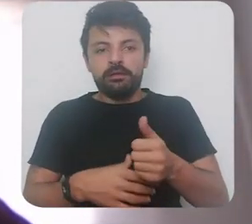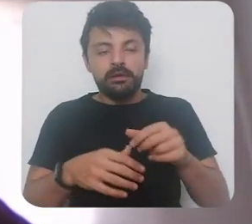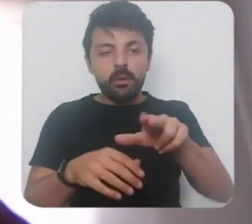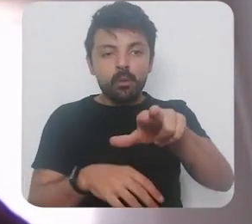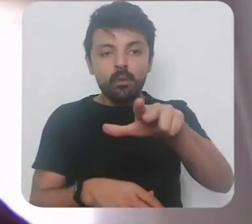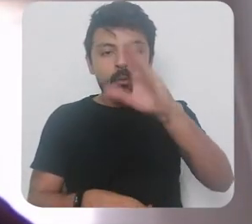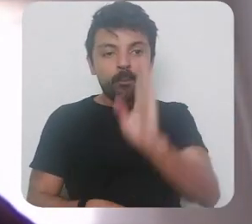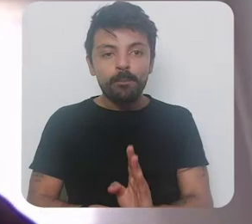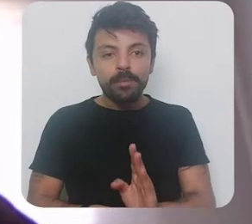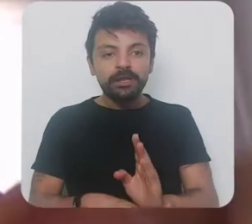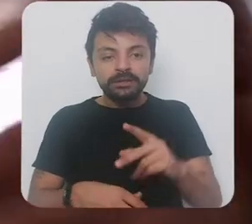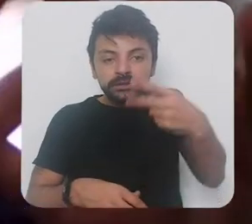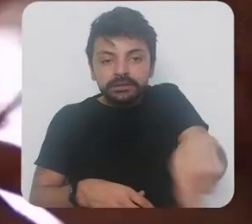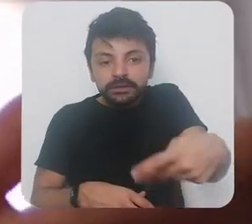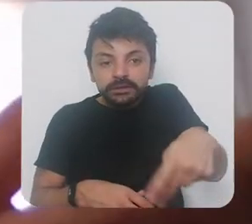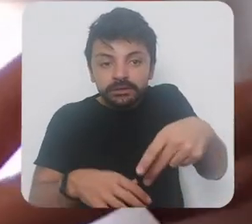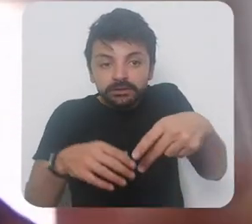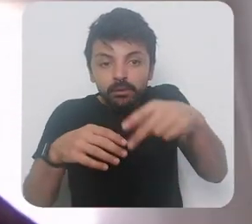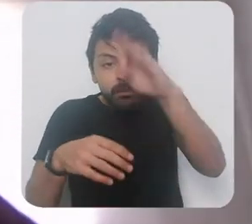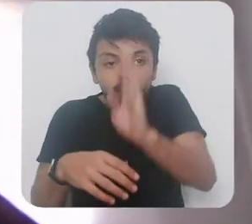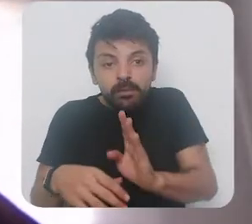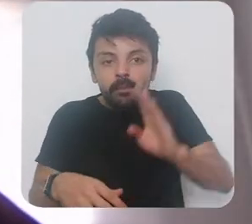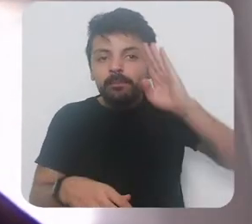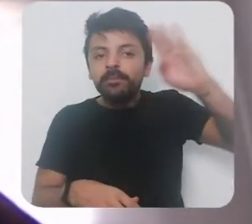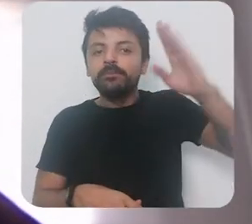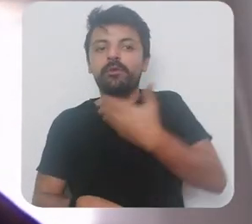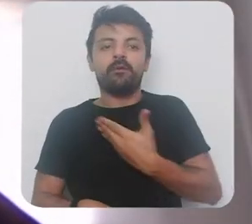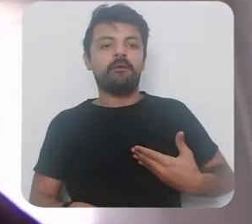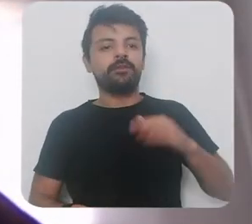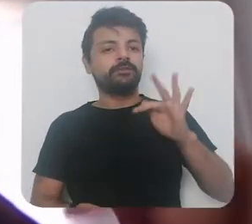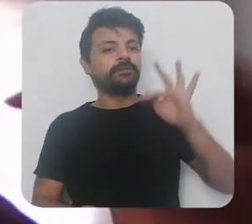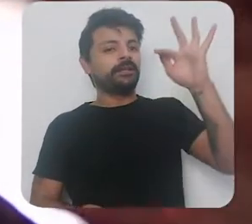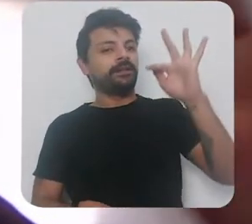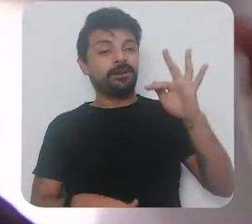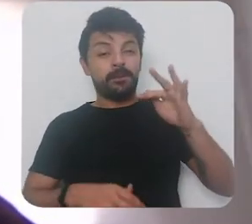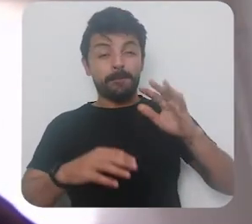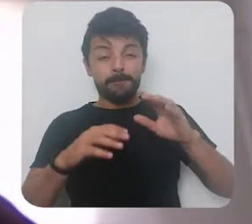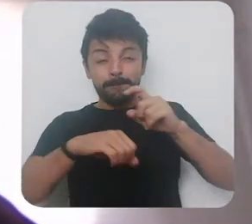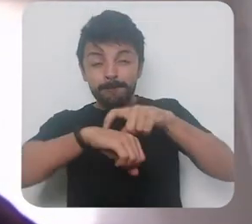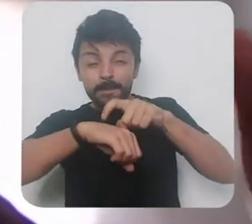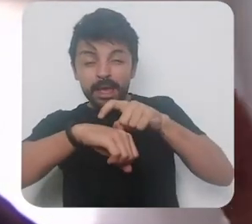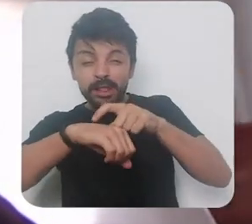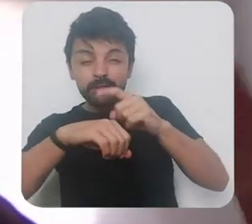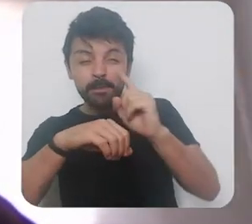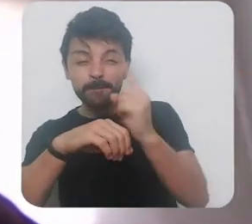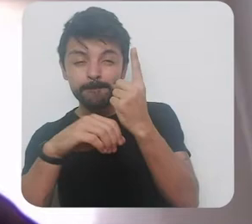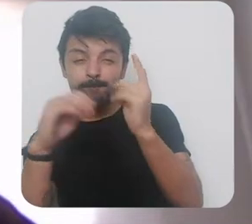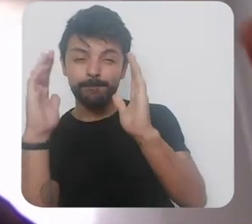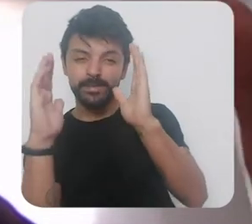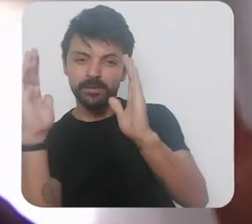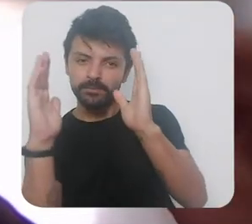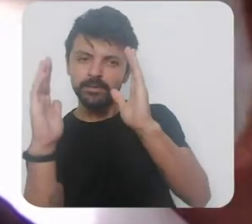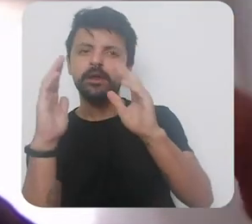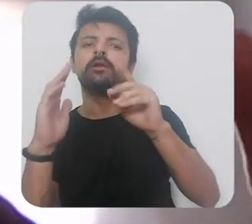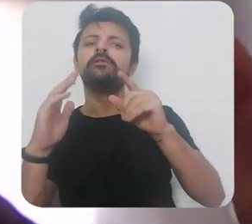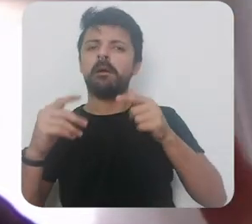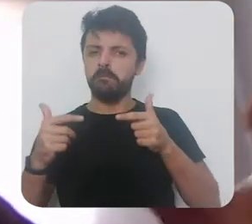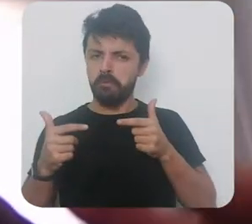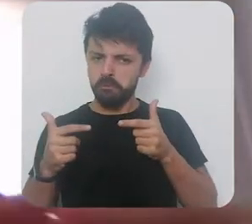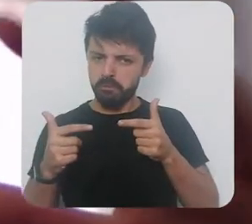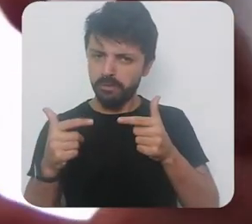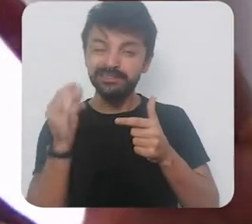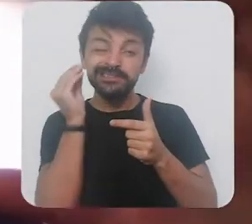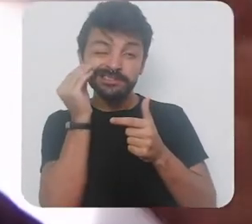do Brasil principalmente de governo federal então no primeiro momento se tem aí aumento da